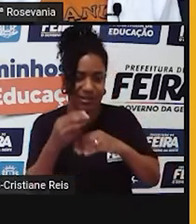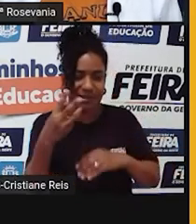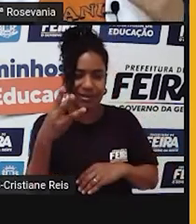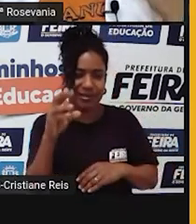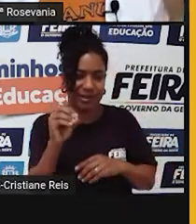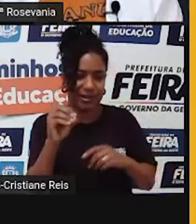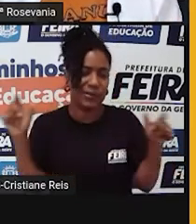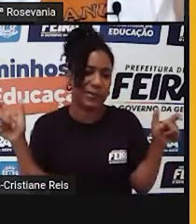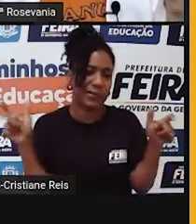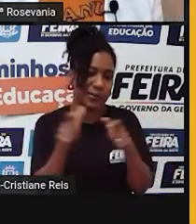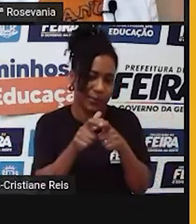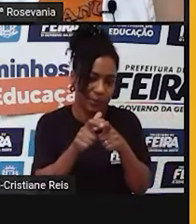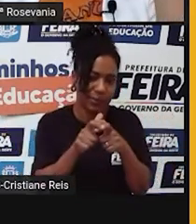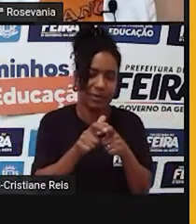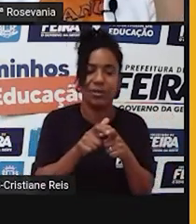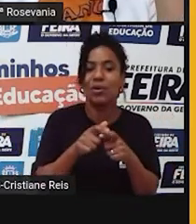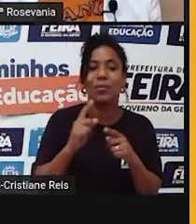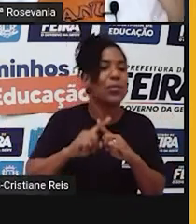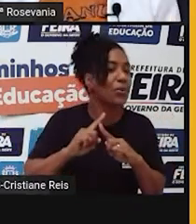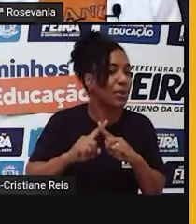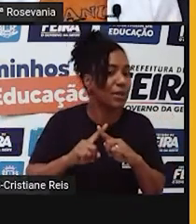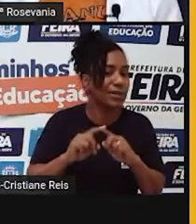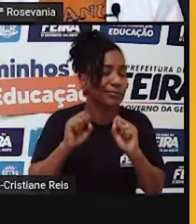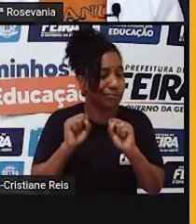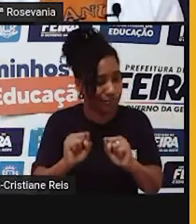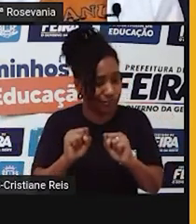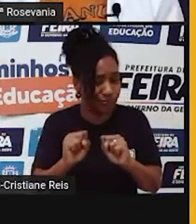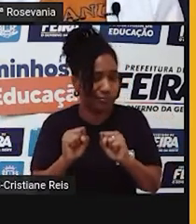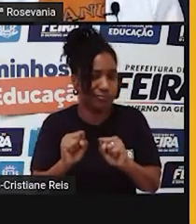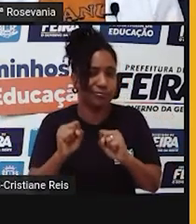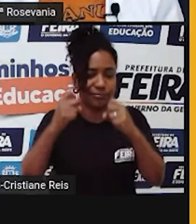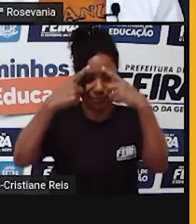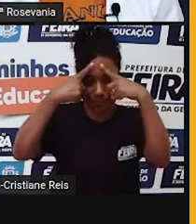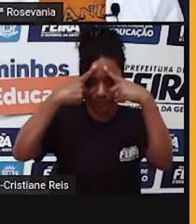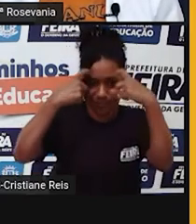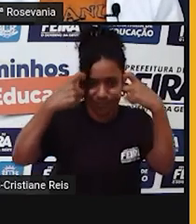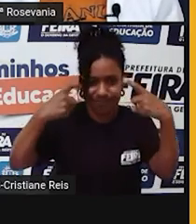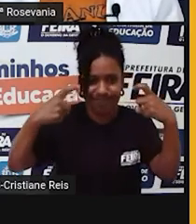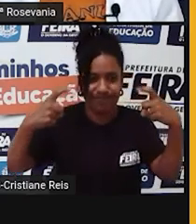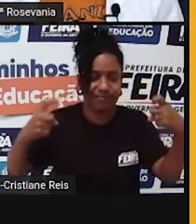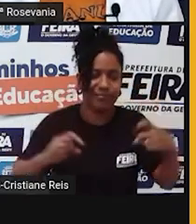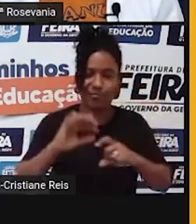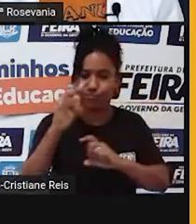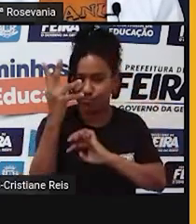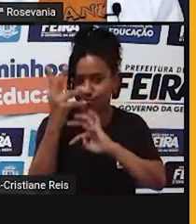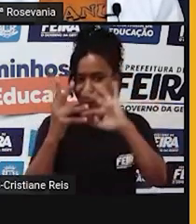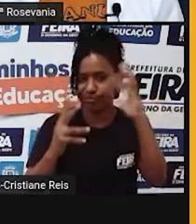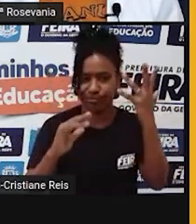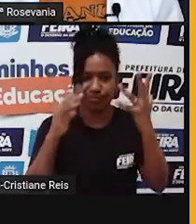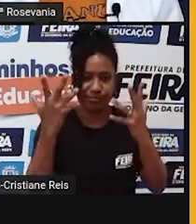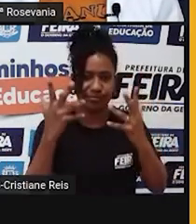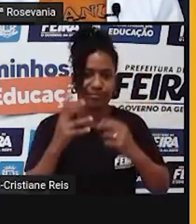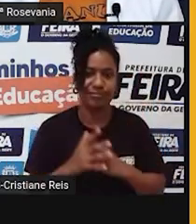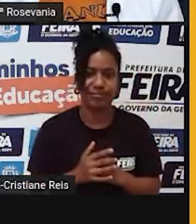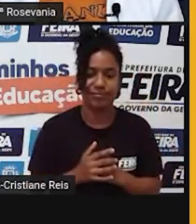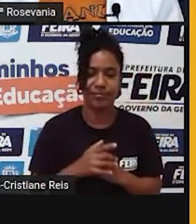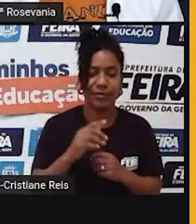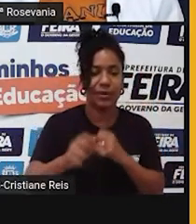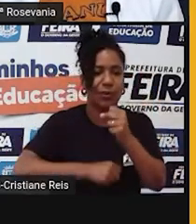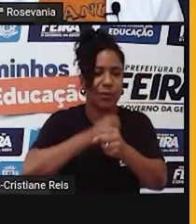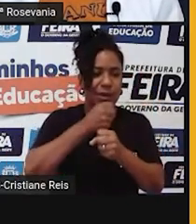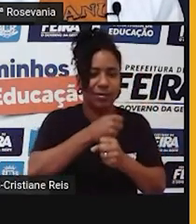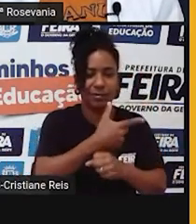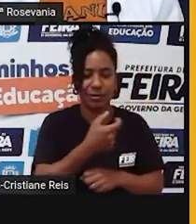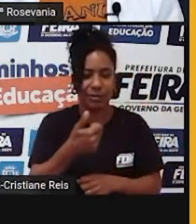fruto também de muita violência que vem ocorrendo no país, que vieram ocorrendo nesses períodos. Olha como era antes em 2012